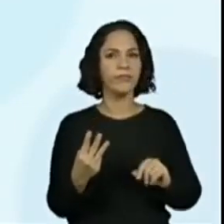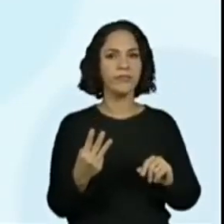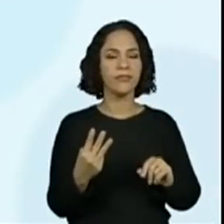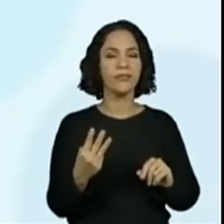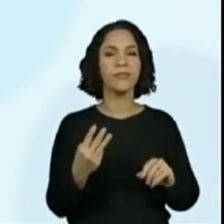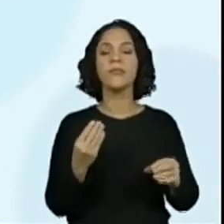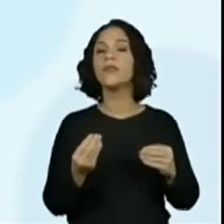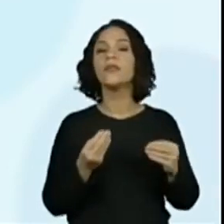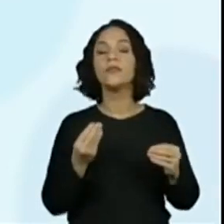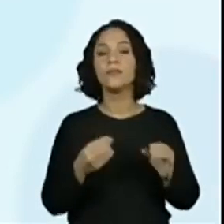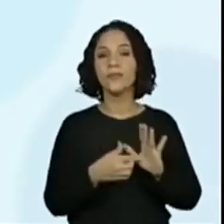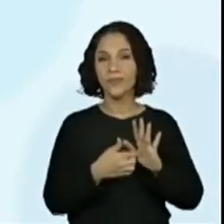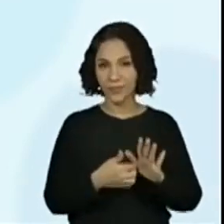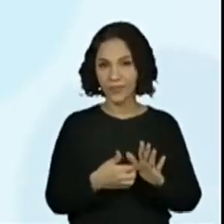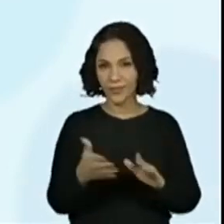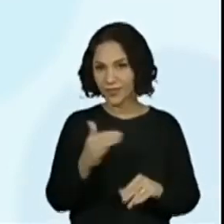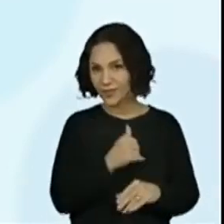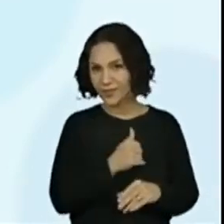Vamos revelar?